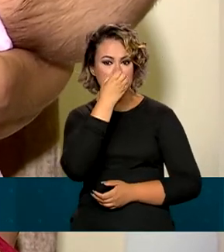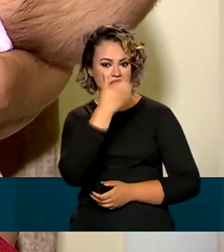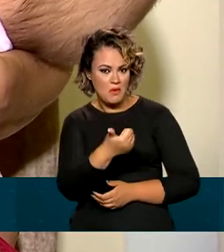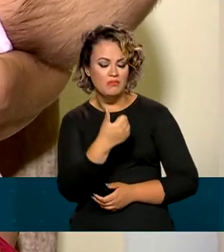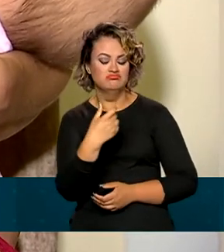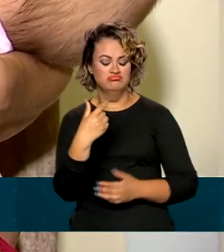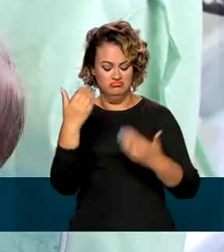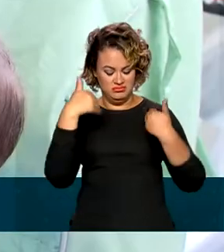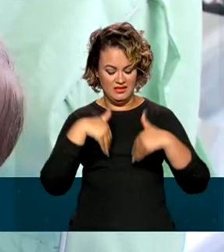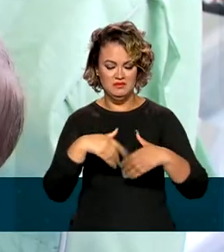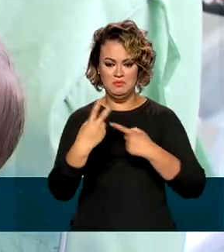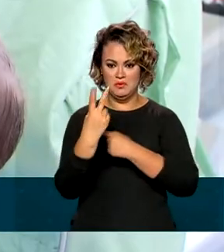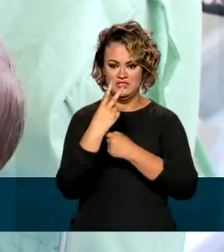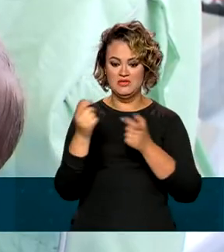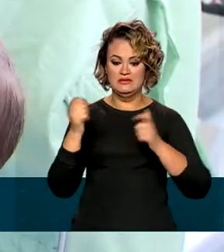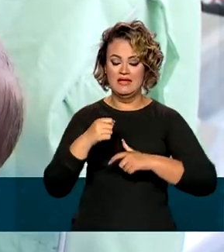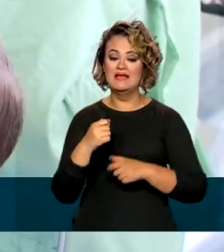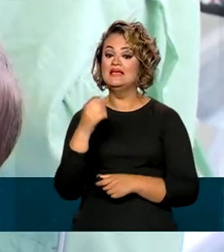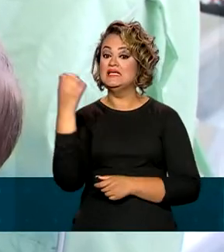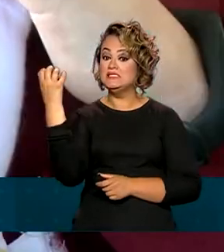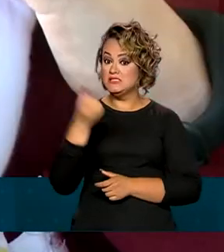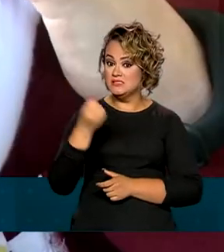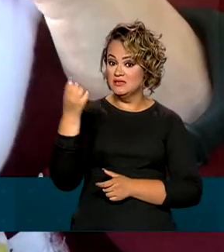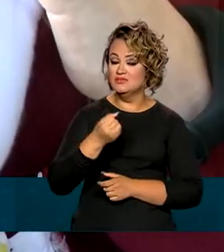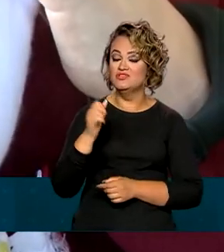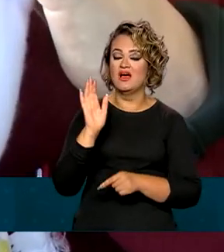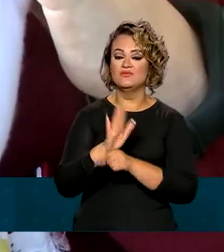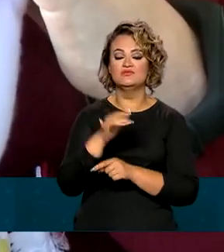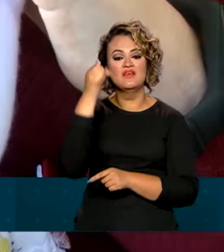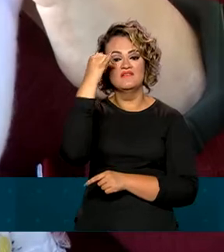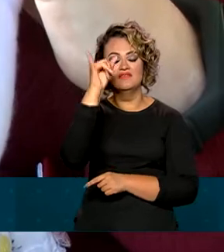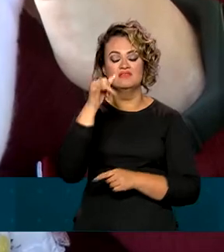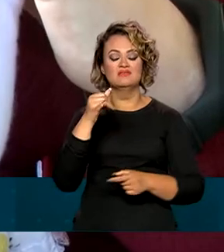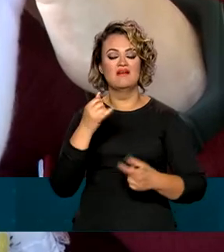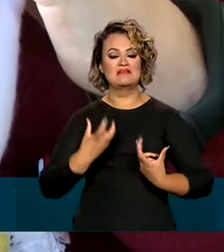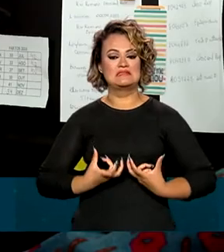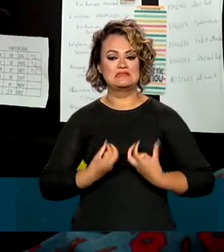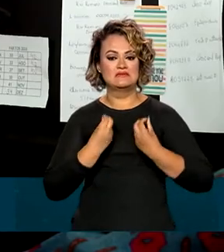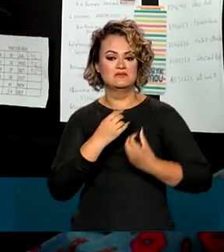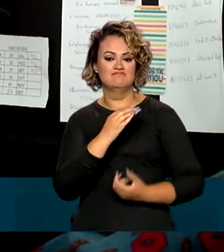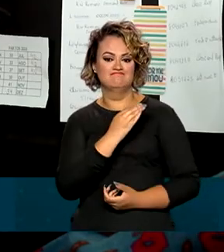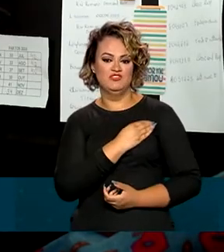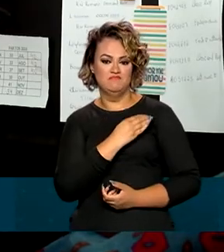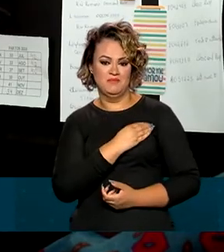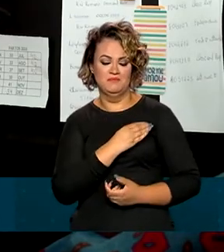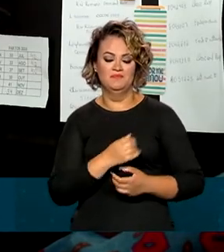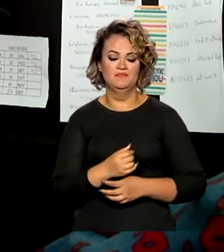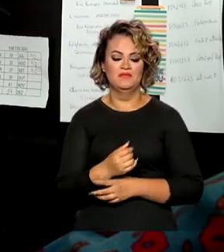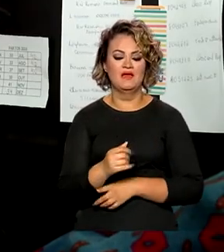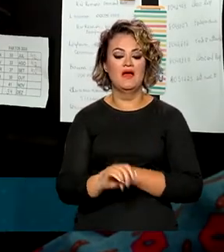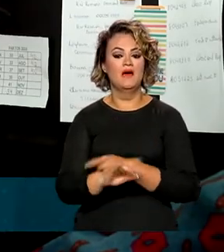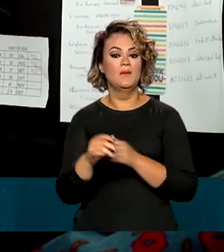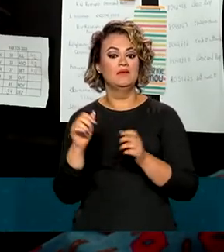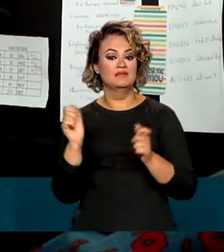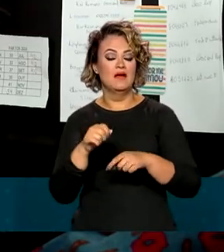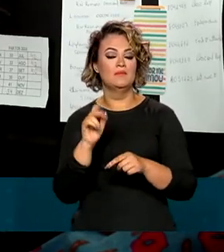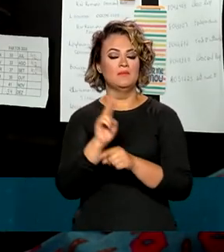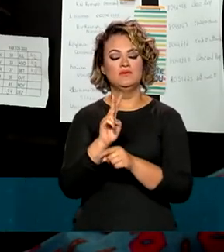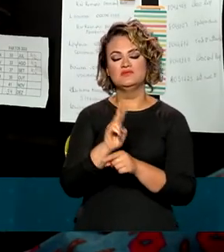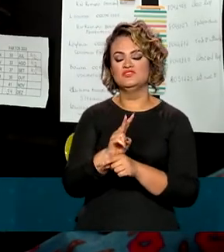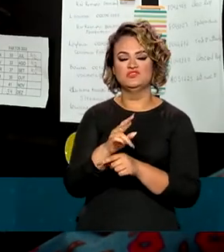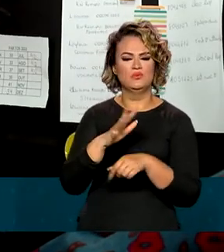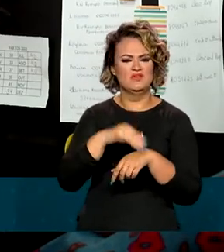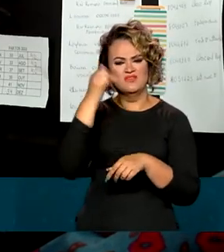proteção do bebê, o leite materno também ajuda na prevenção do câncer de mama. Ajuda a proteger de algumas doenças, como